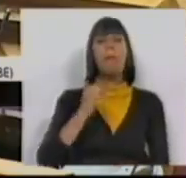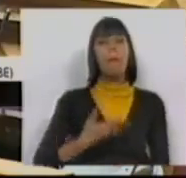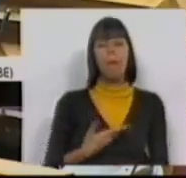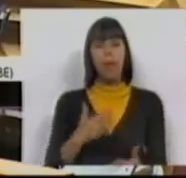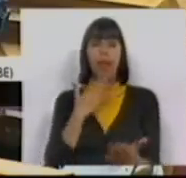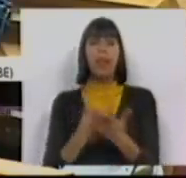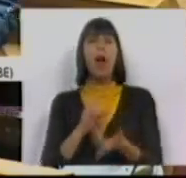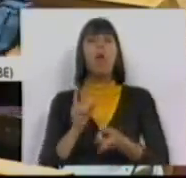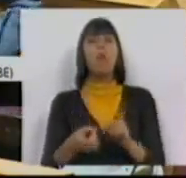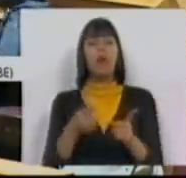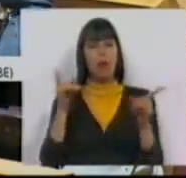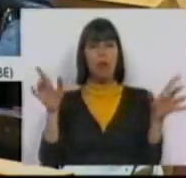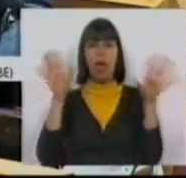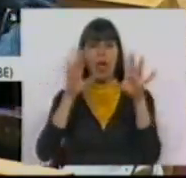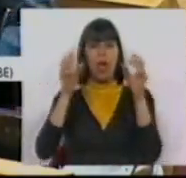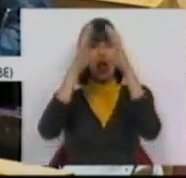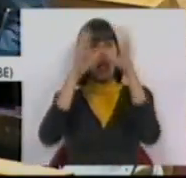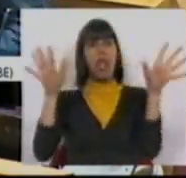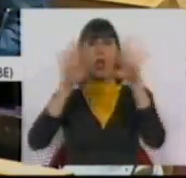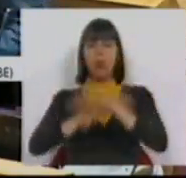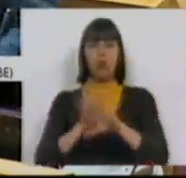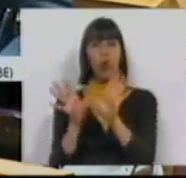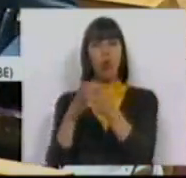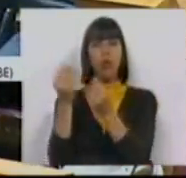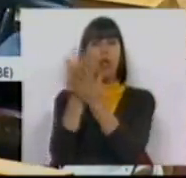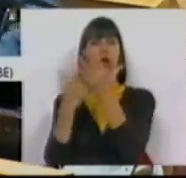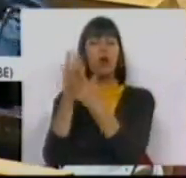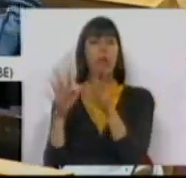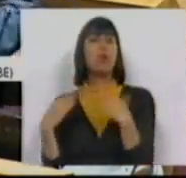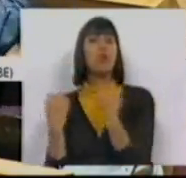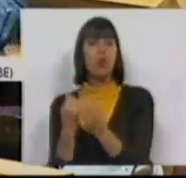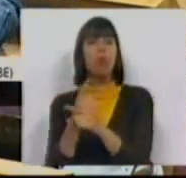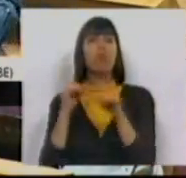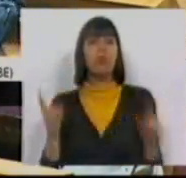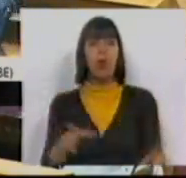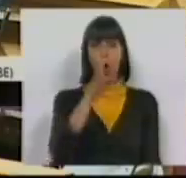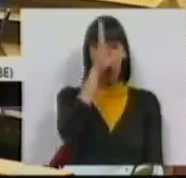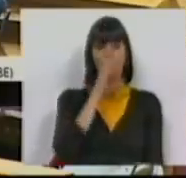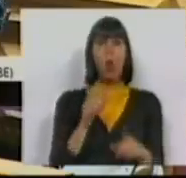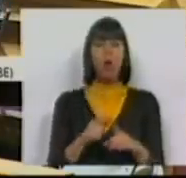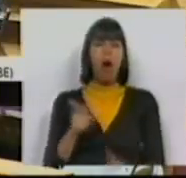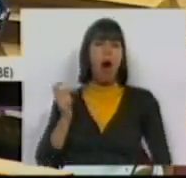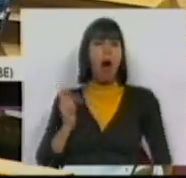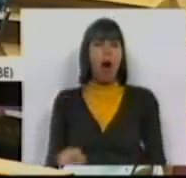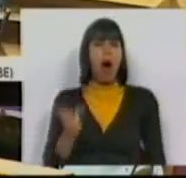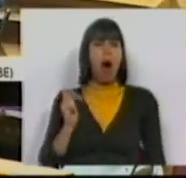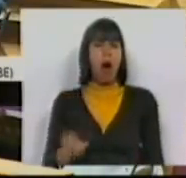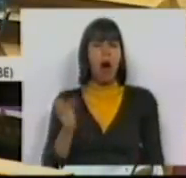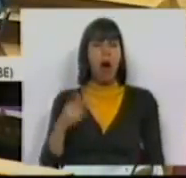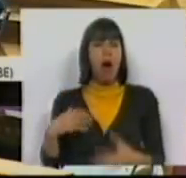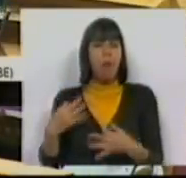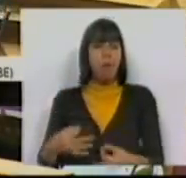alimenta uma ilusão no Conselho Económico e Social, porque o Governo anda há anos a